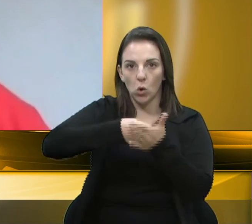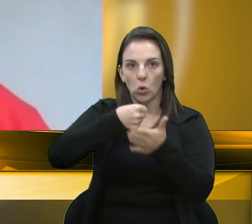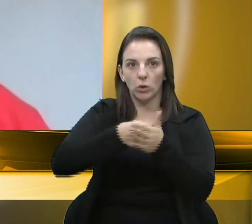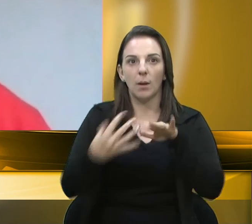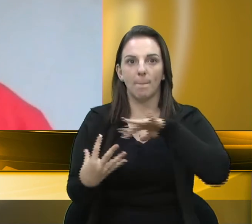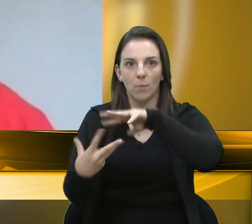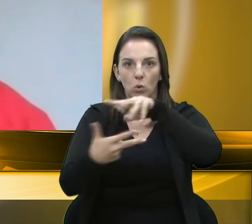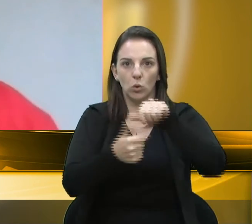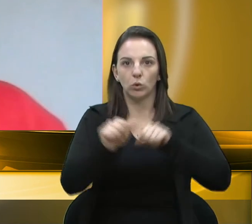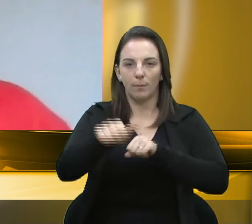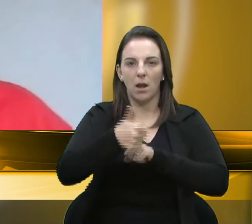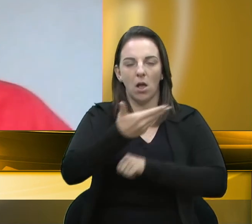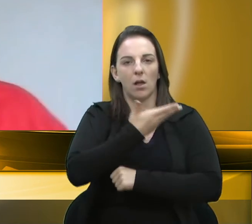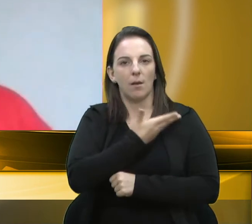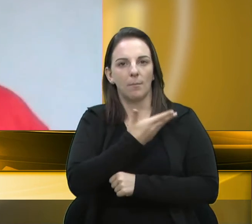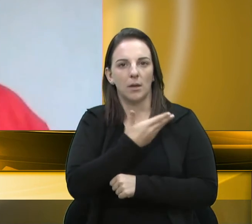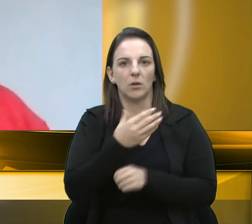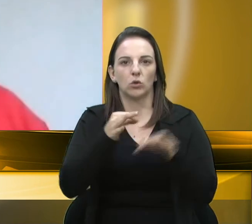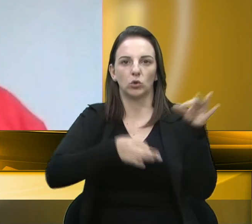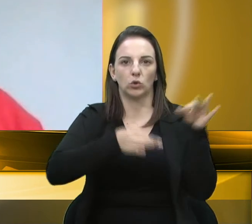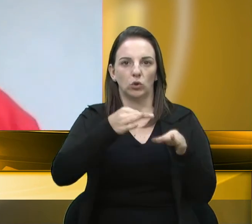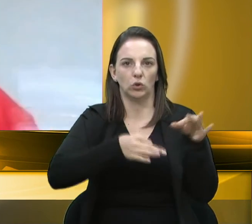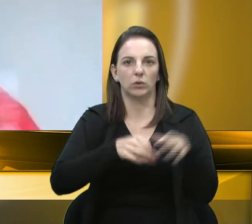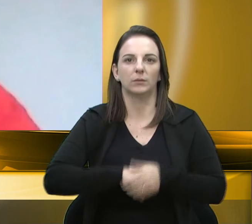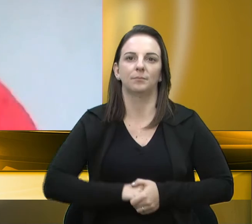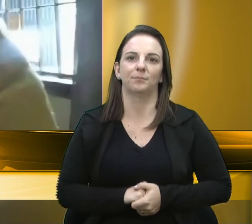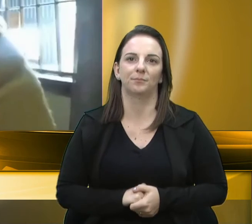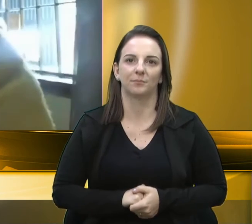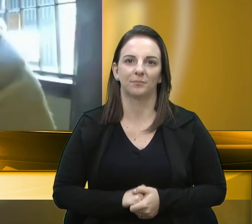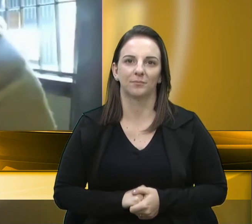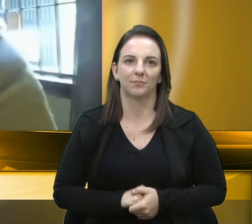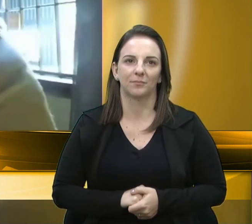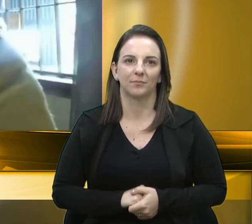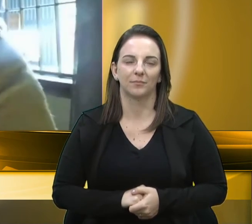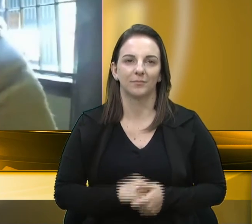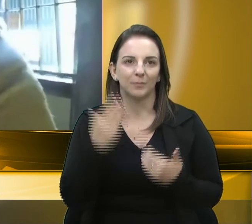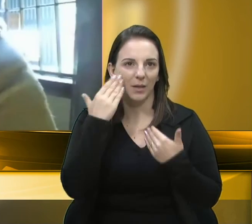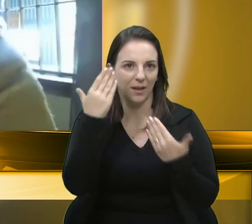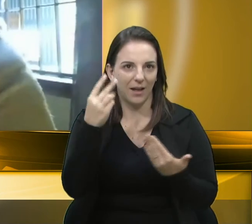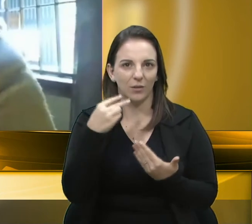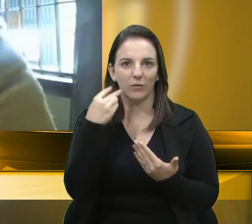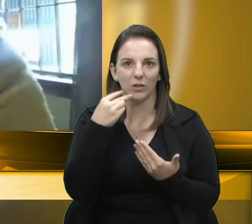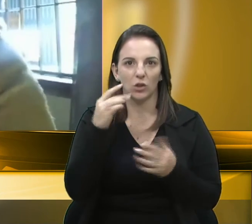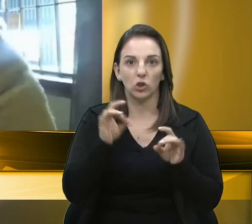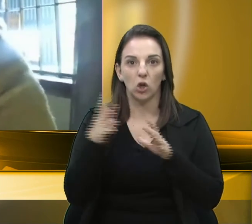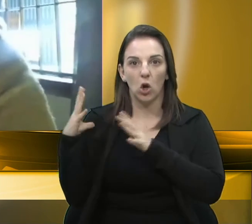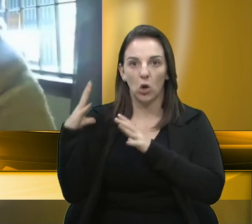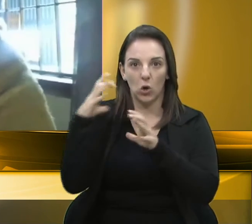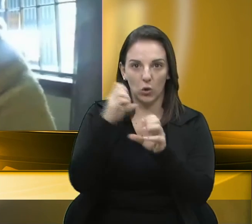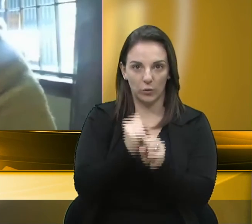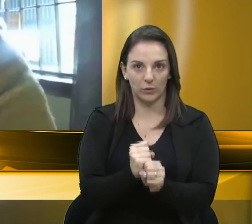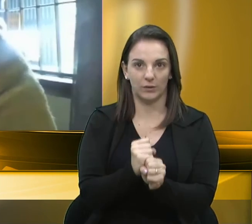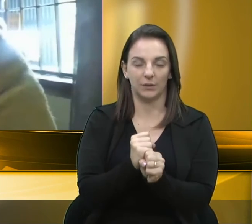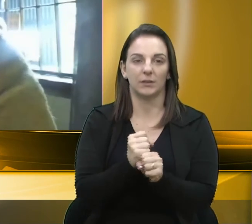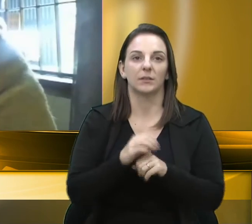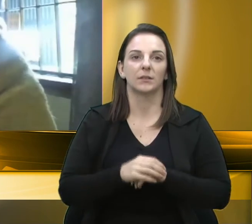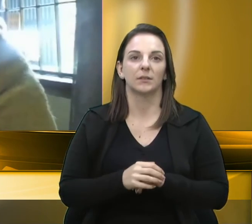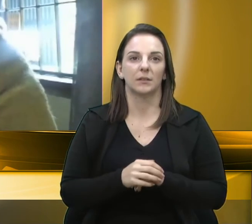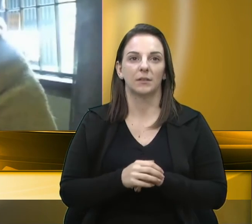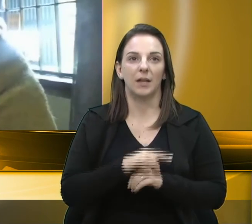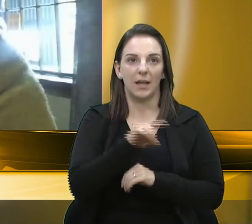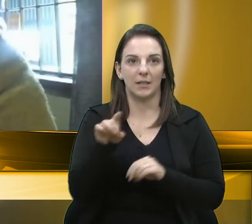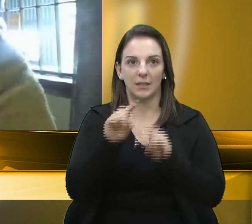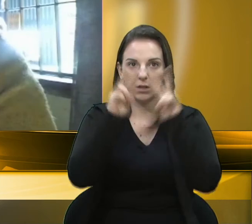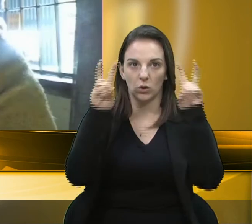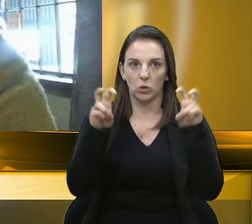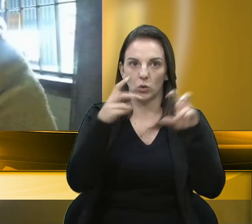fraterno e mais justo. Bom, obrigada, vereadores. Então, só para concluir, essa questão da vacinação,